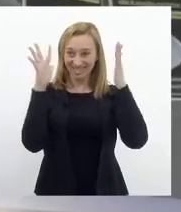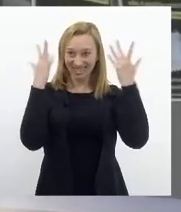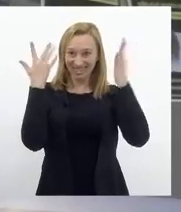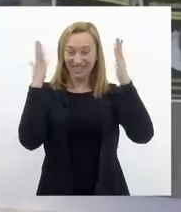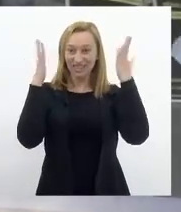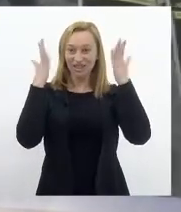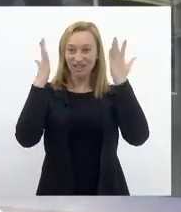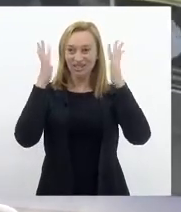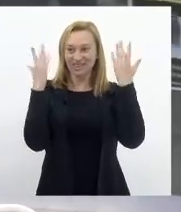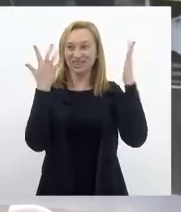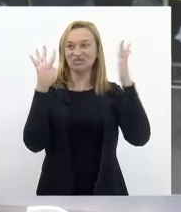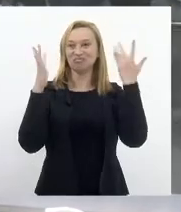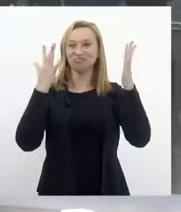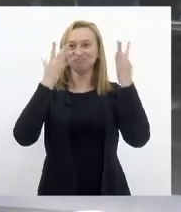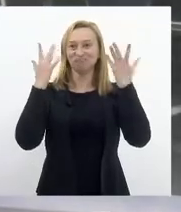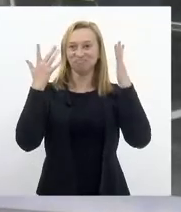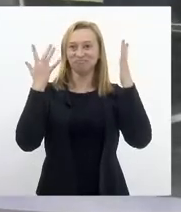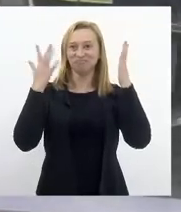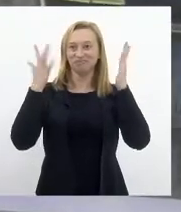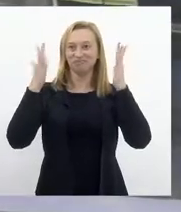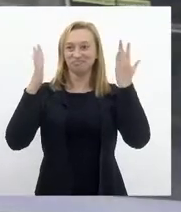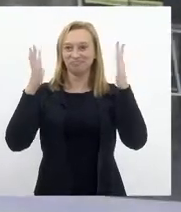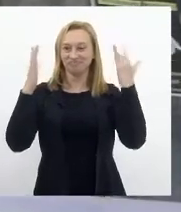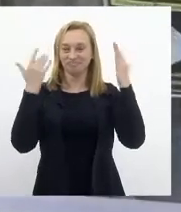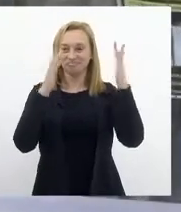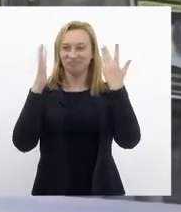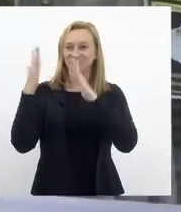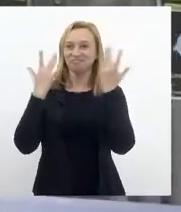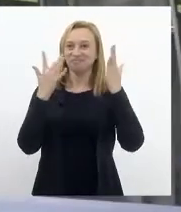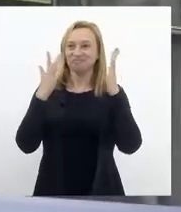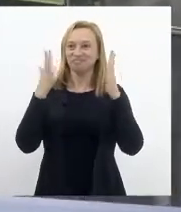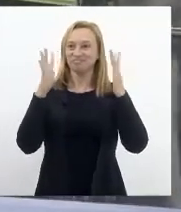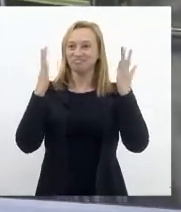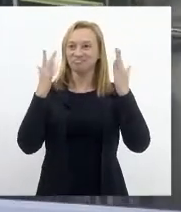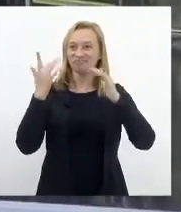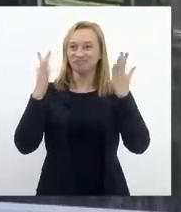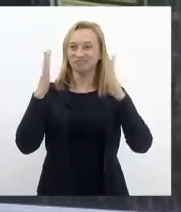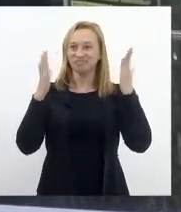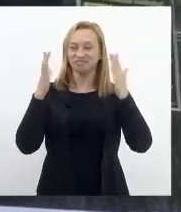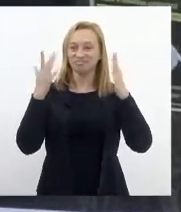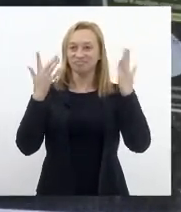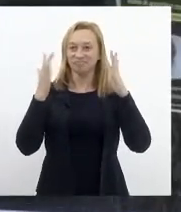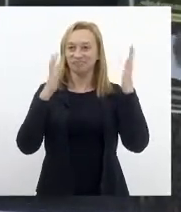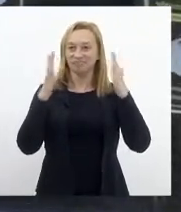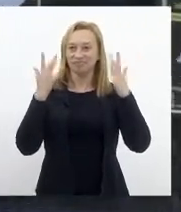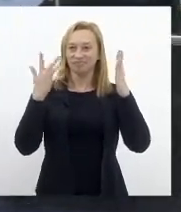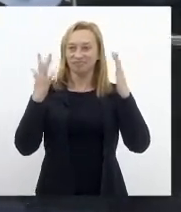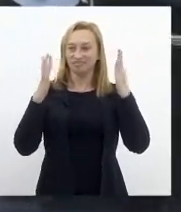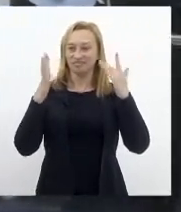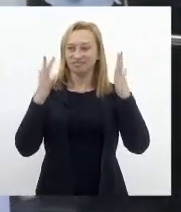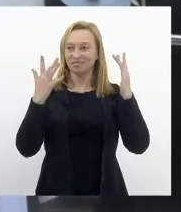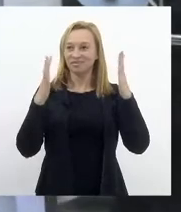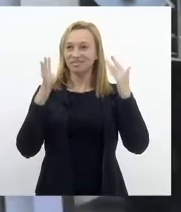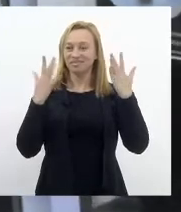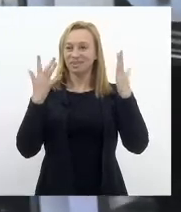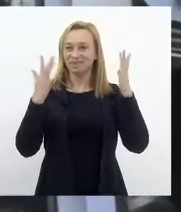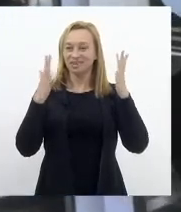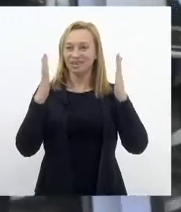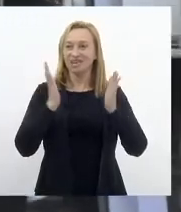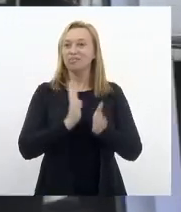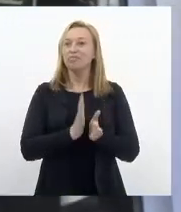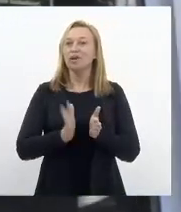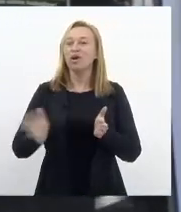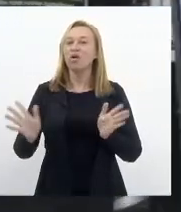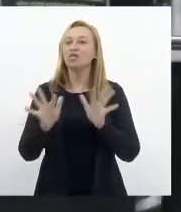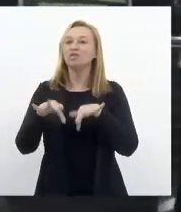Vai autógrafo. Declaração, presidente. Tia Ju, pela ordem. Senhora presidente. Pela ordem,